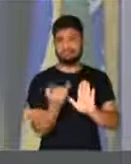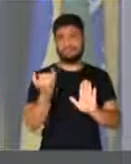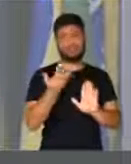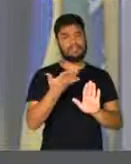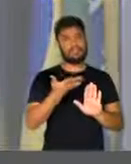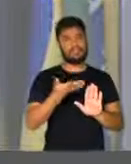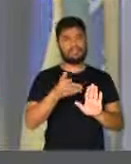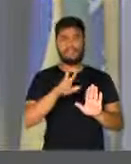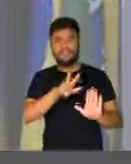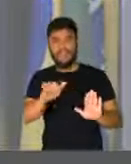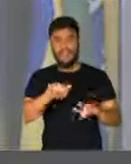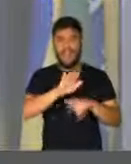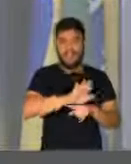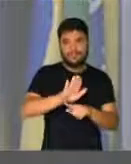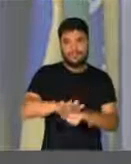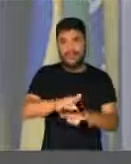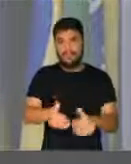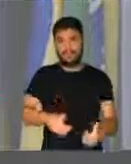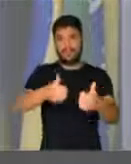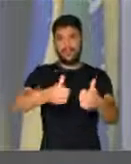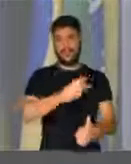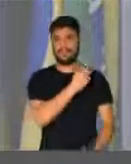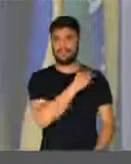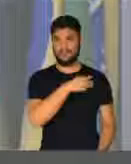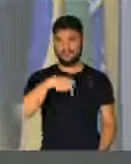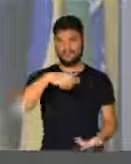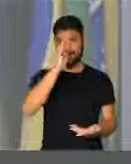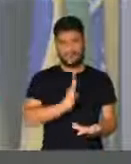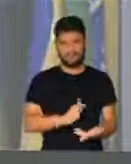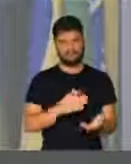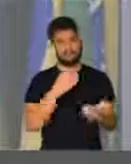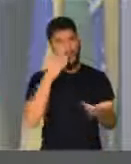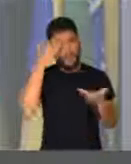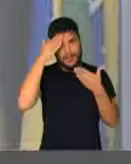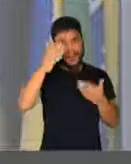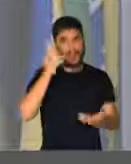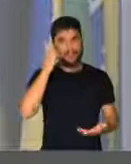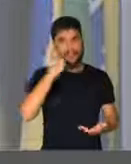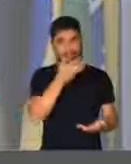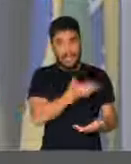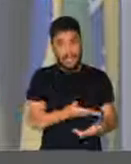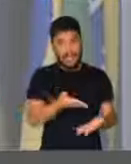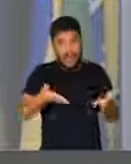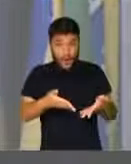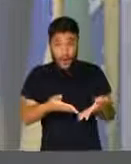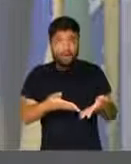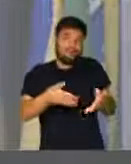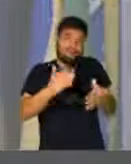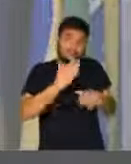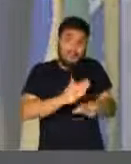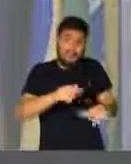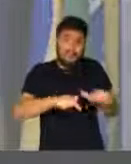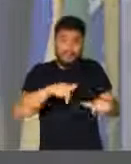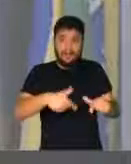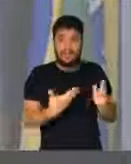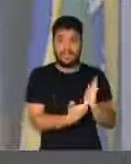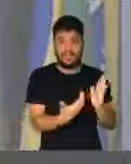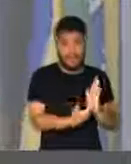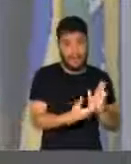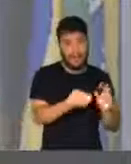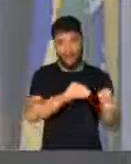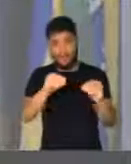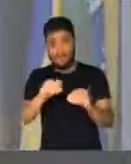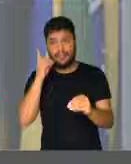dar uma nova perspectiva para o ensino médio no país. Muito obrigado, deputado, sucesso. Você agora sai da casa também para ser deputado estadual,